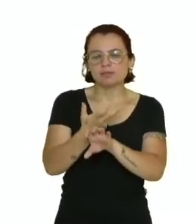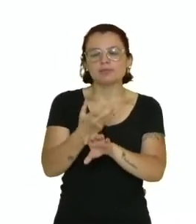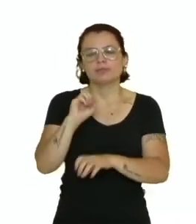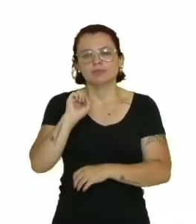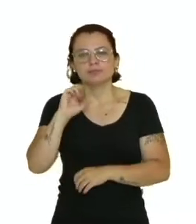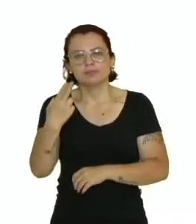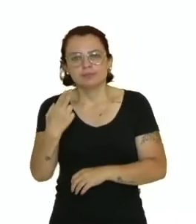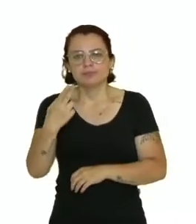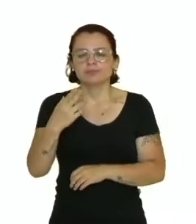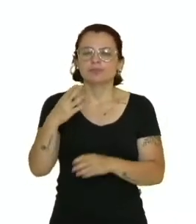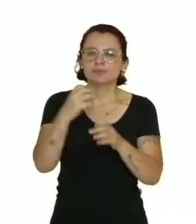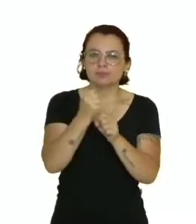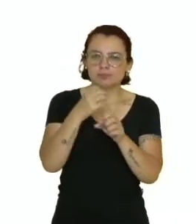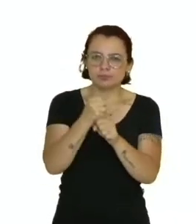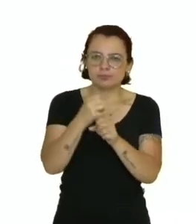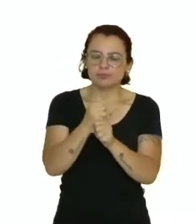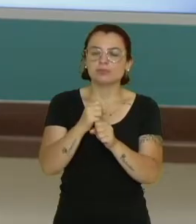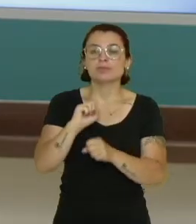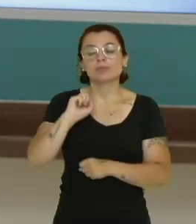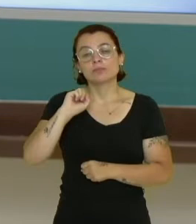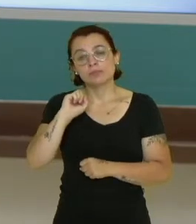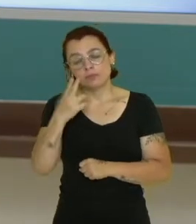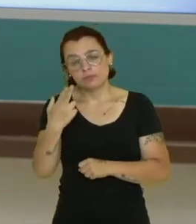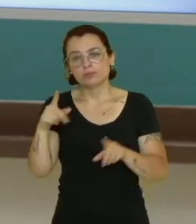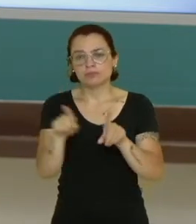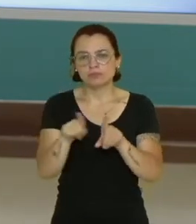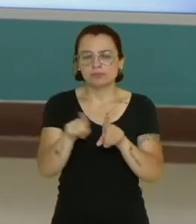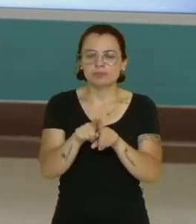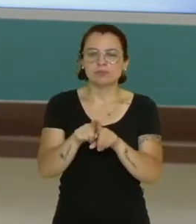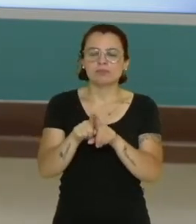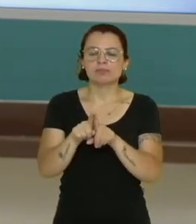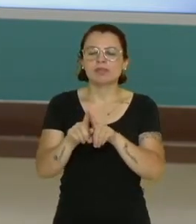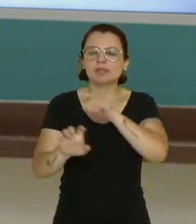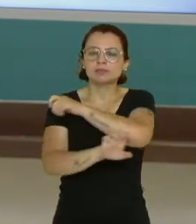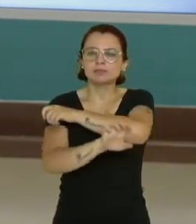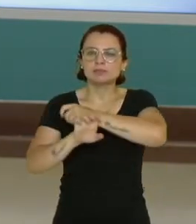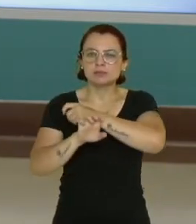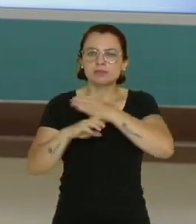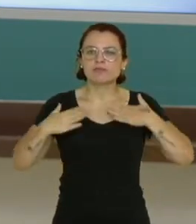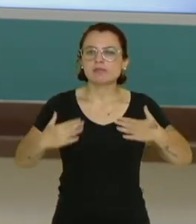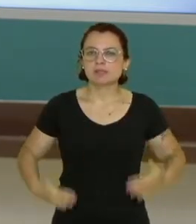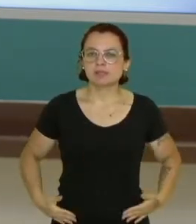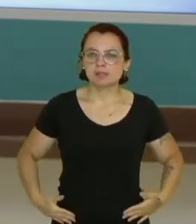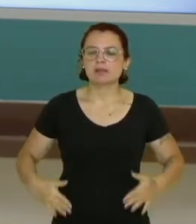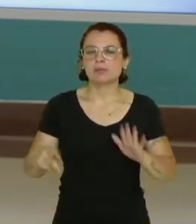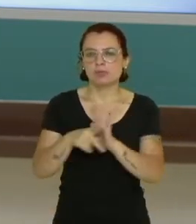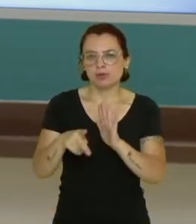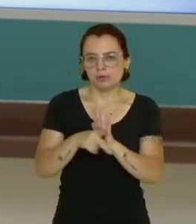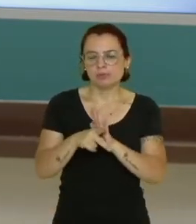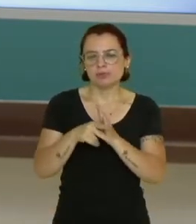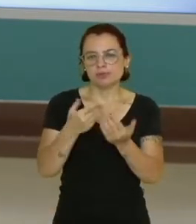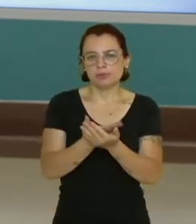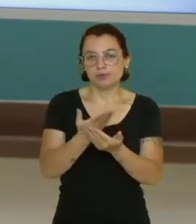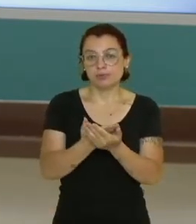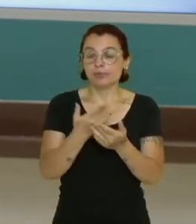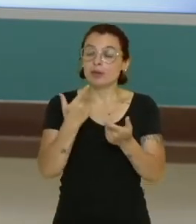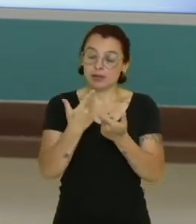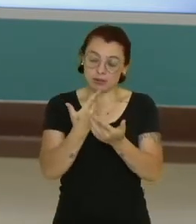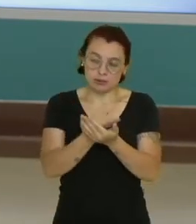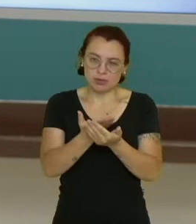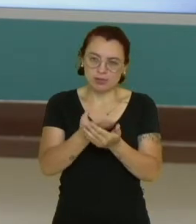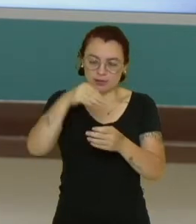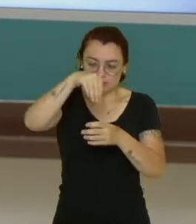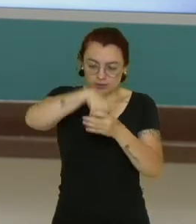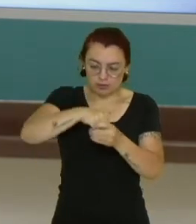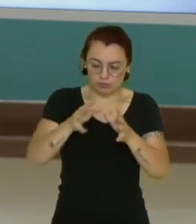sejam elas questões administrativas ou até mesmo da estrutura física da escola. Uma escola, ela é formada por muitas pessoas, a comunidade